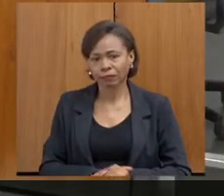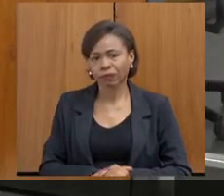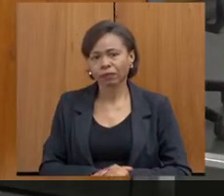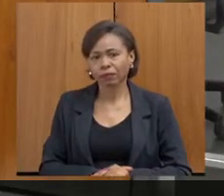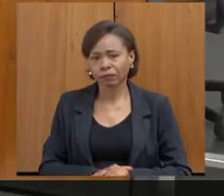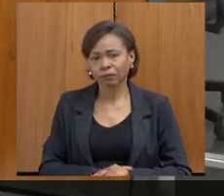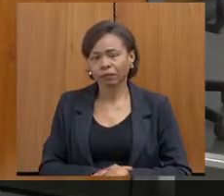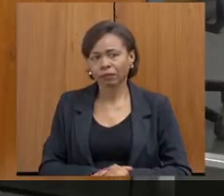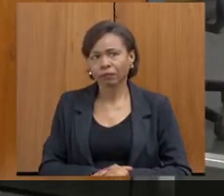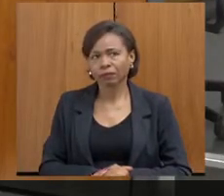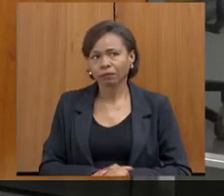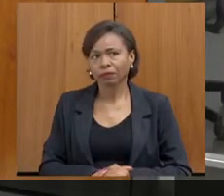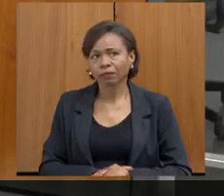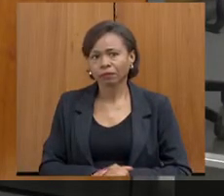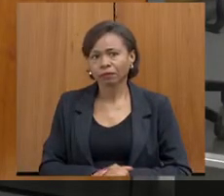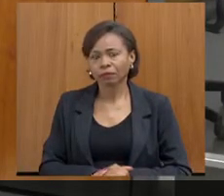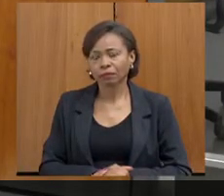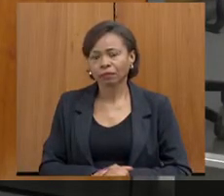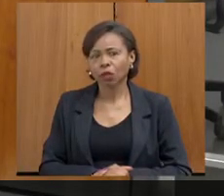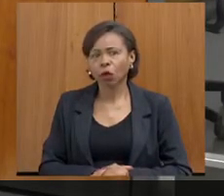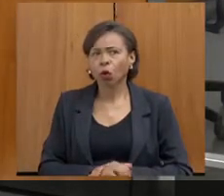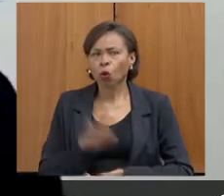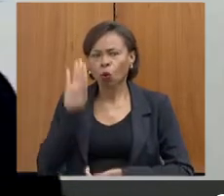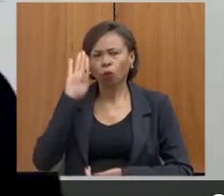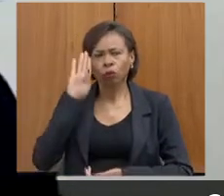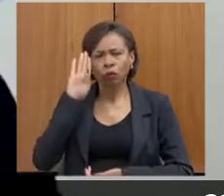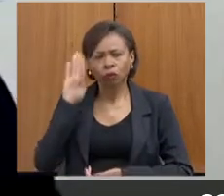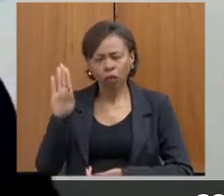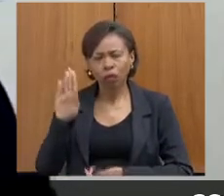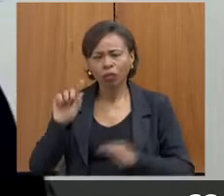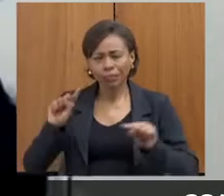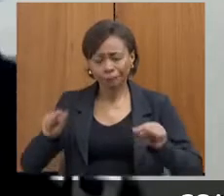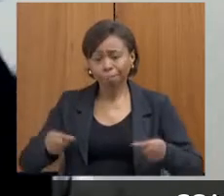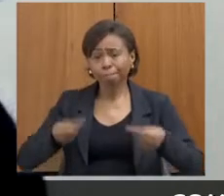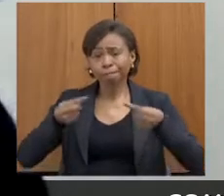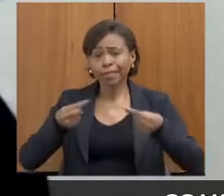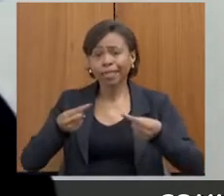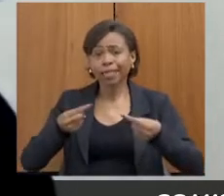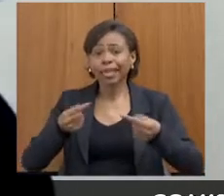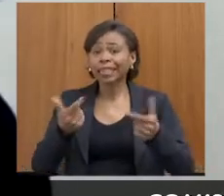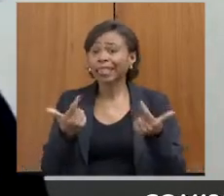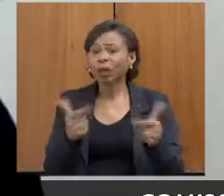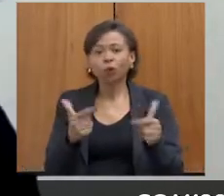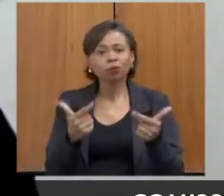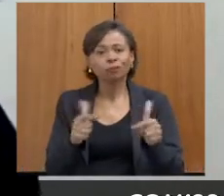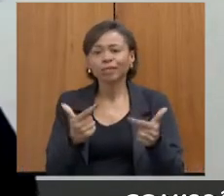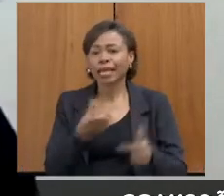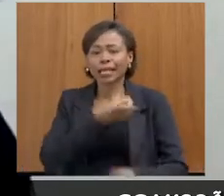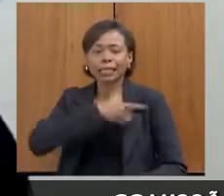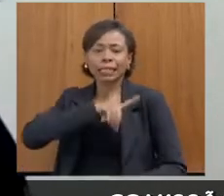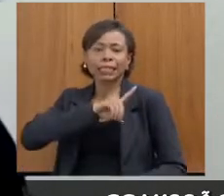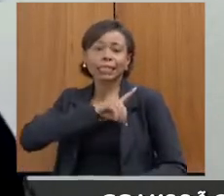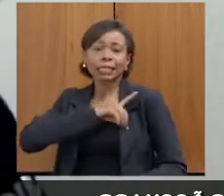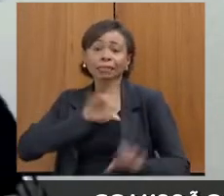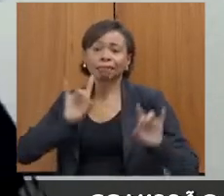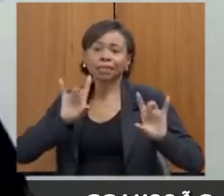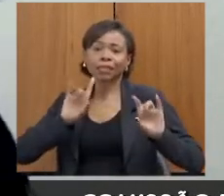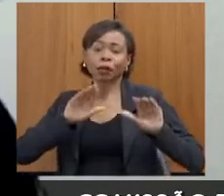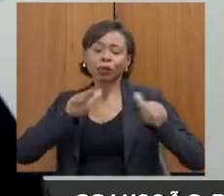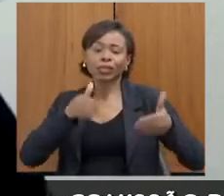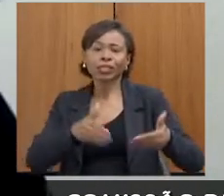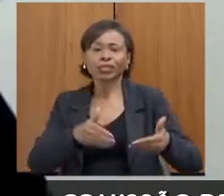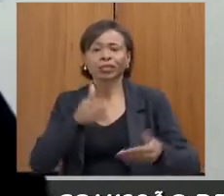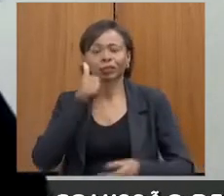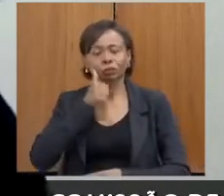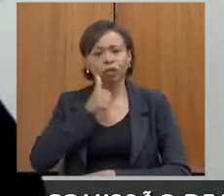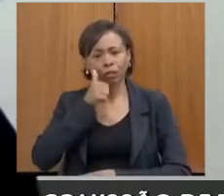Eu creio que um dos principais desafios é não termos a delegacia especializada de atendimento mulher. Não